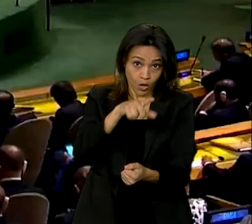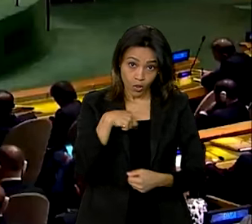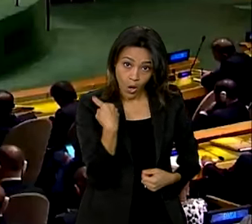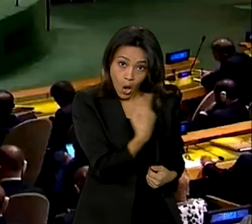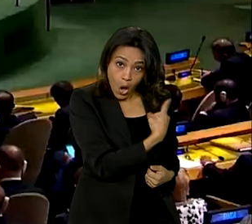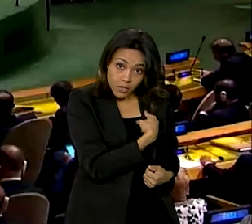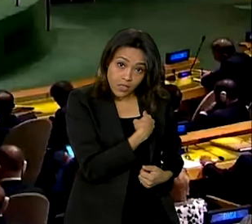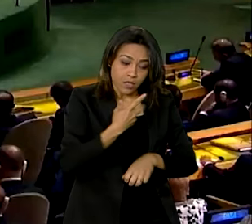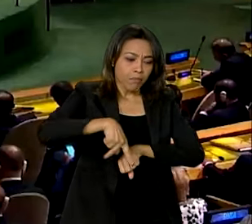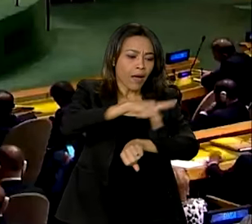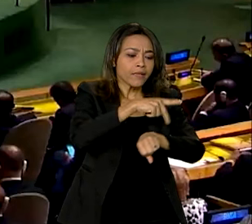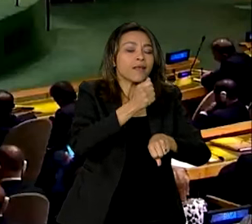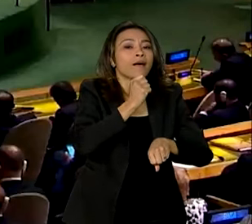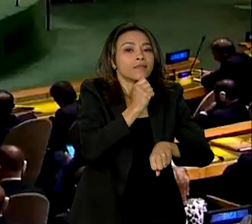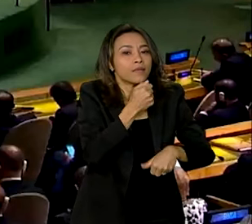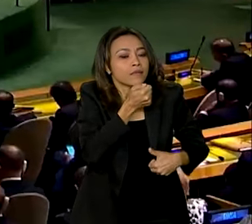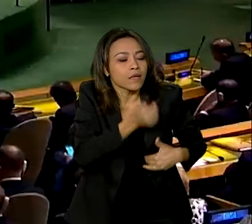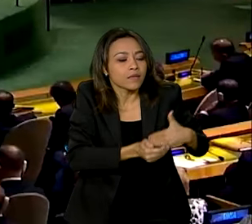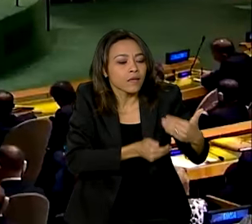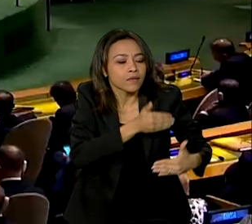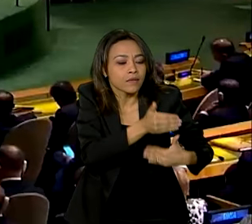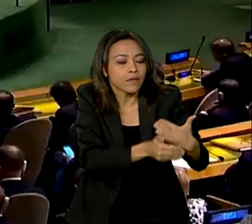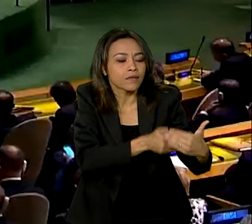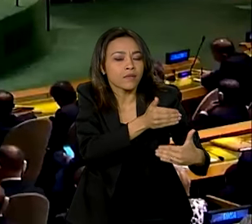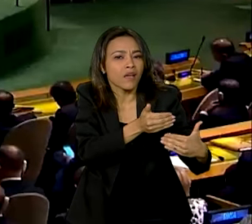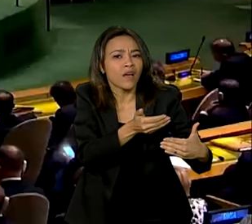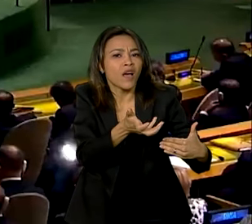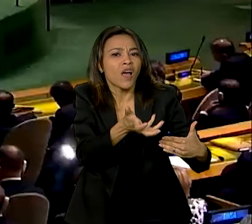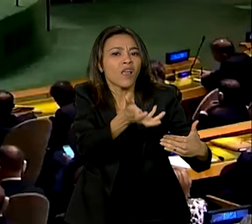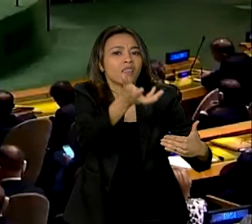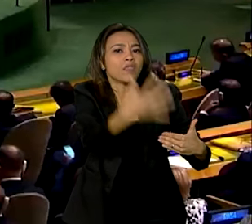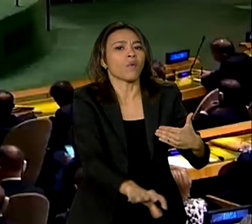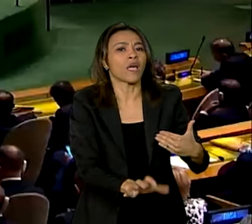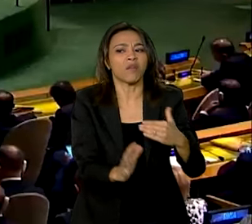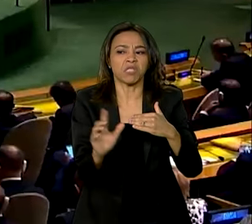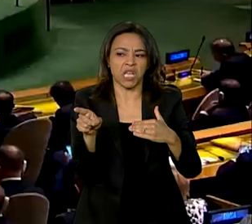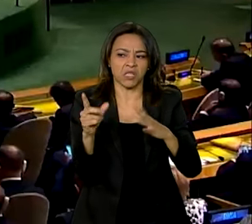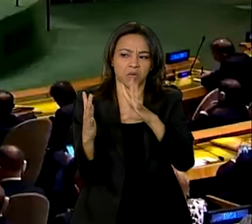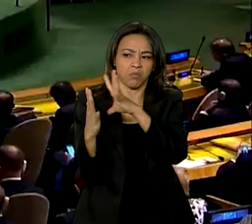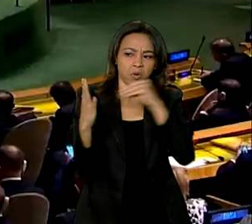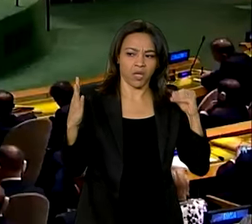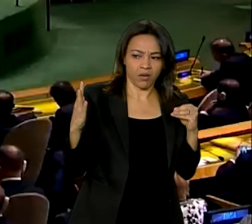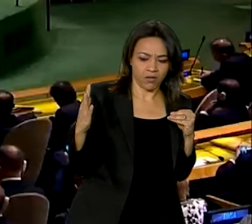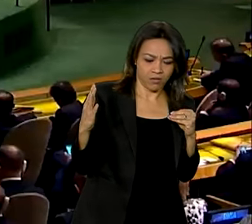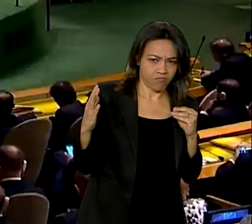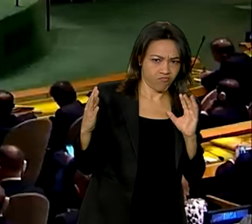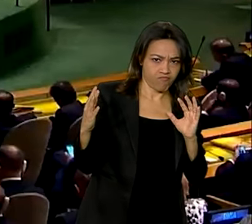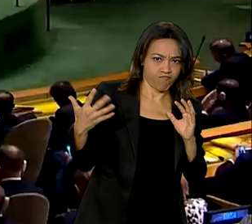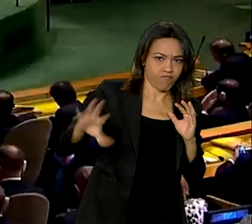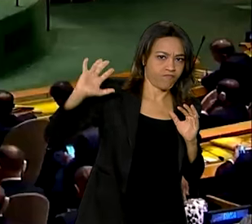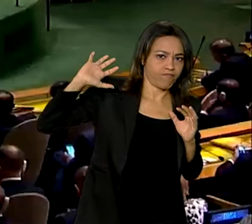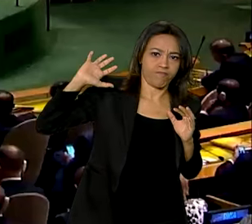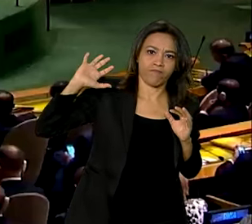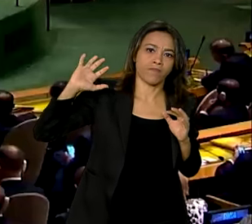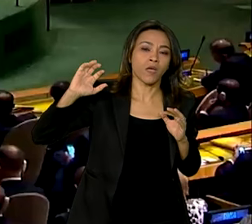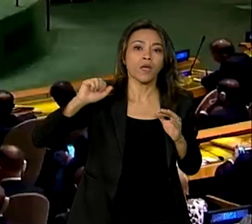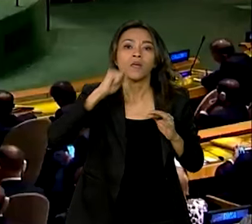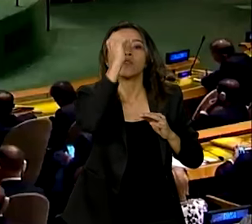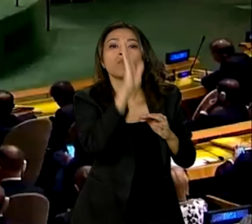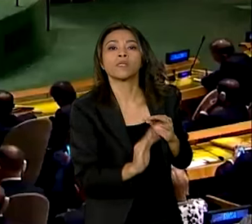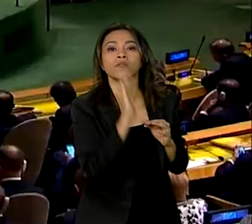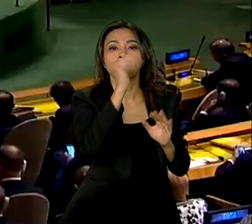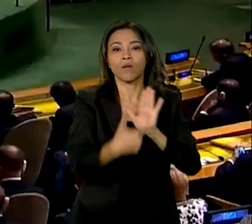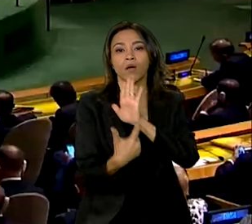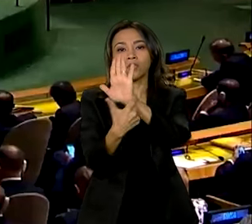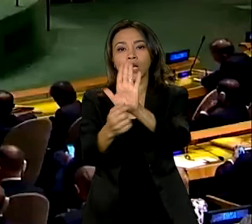países em desenvolvimento, não queremos repetir esse modelo. No Brasil, já provamos uma